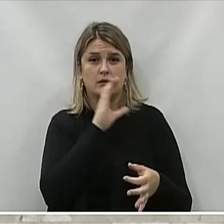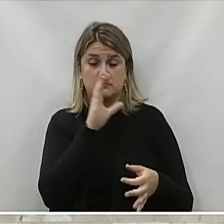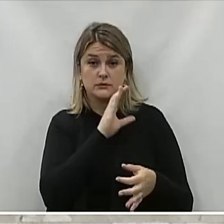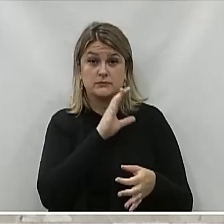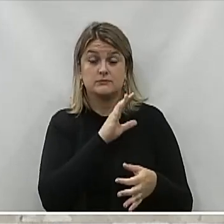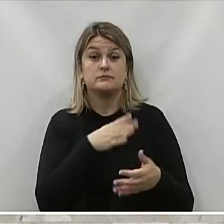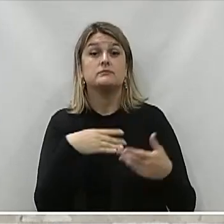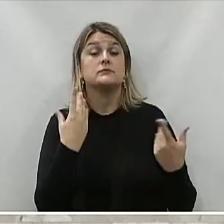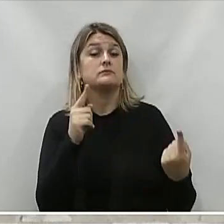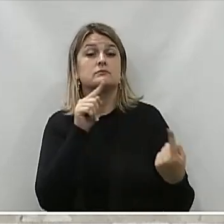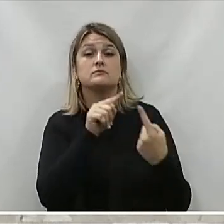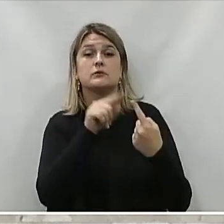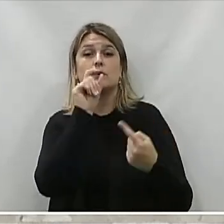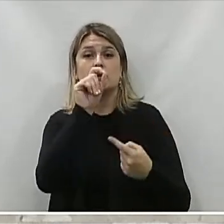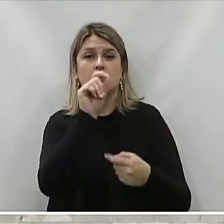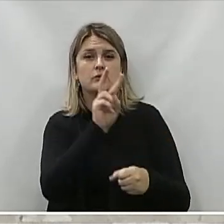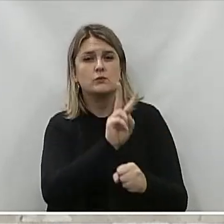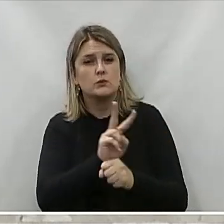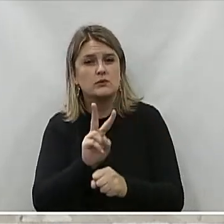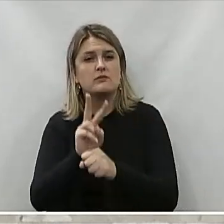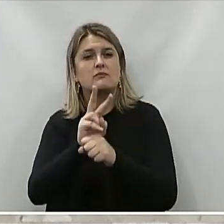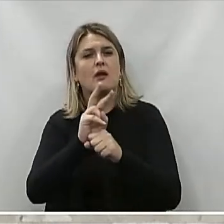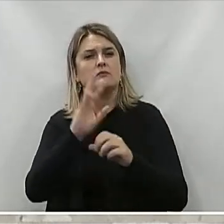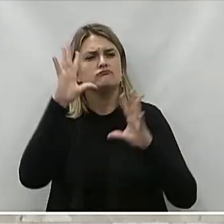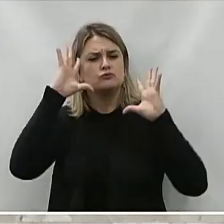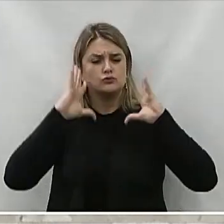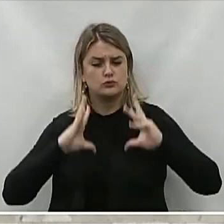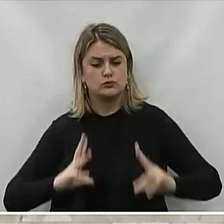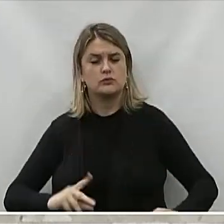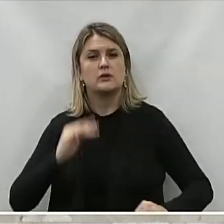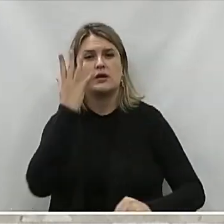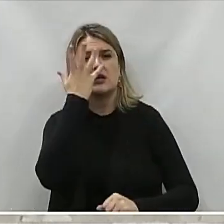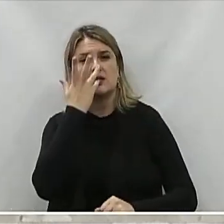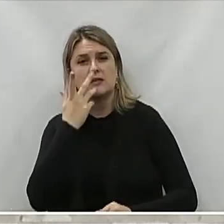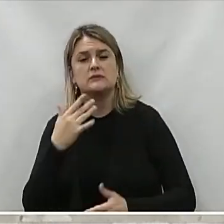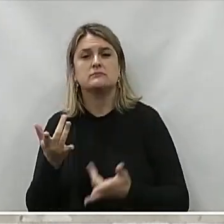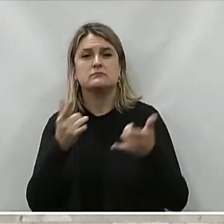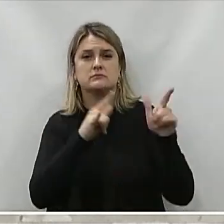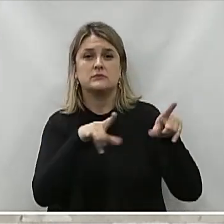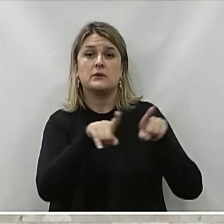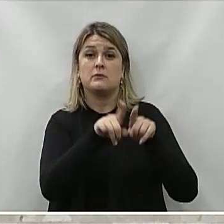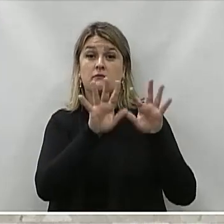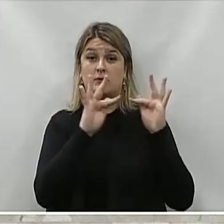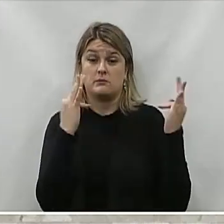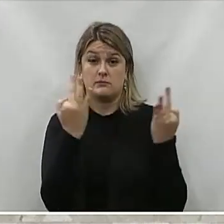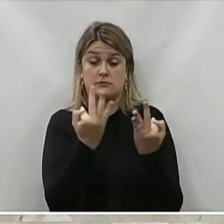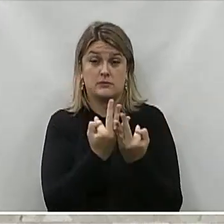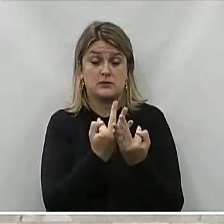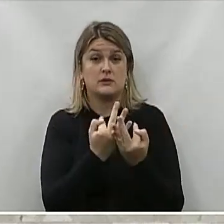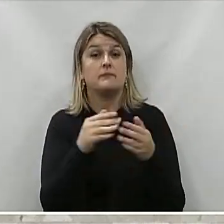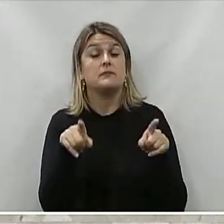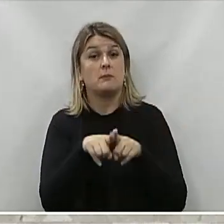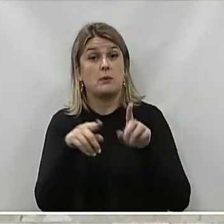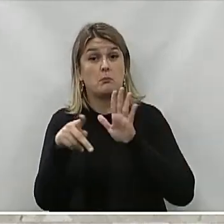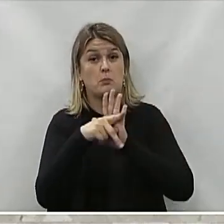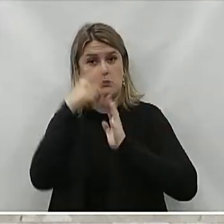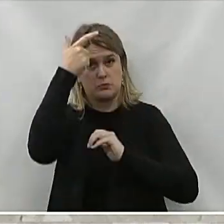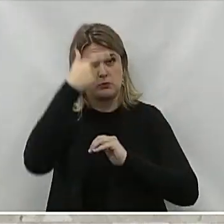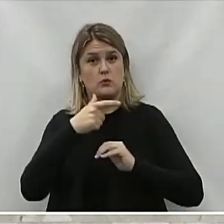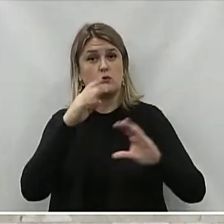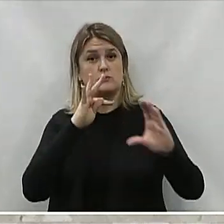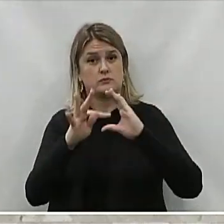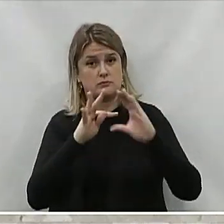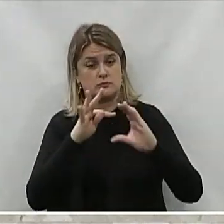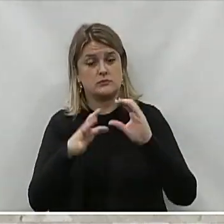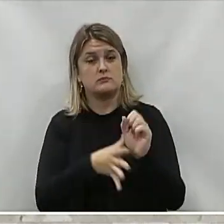Pois o intuito É o de preservar A integridade De nossas crianças Adolescentes E família Como também Dos conselheiros Trazendo